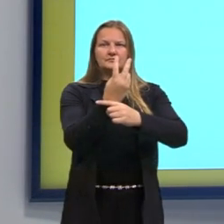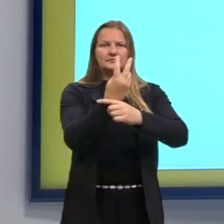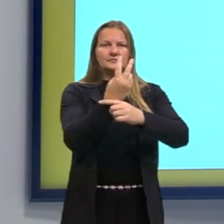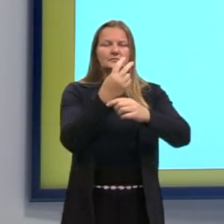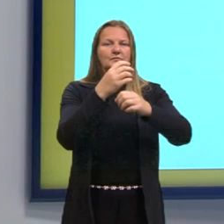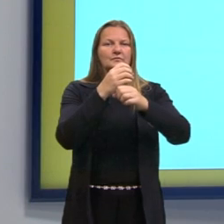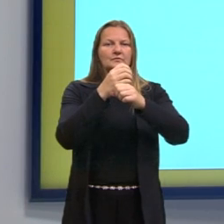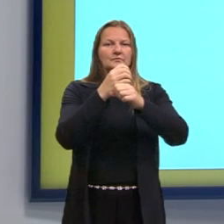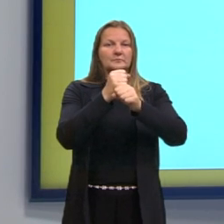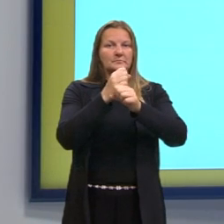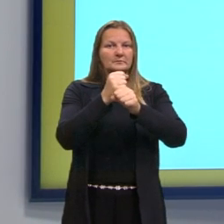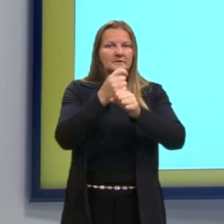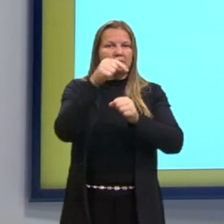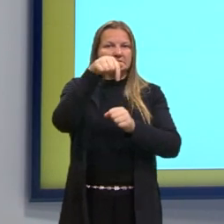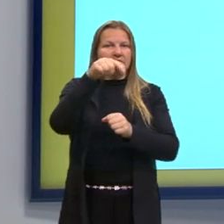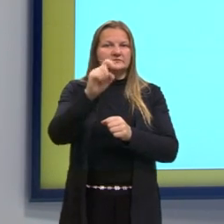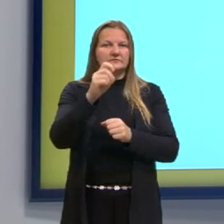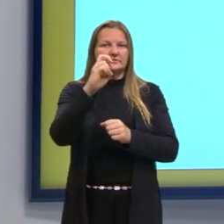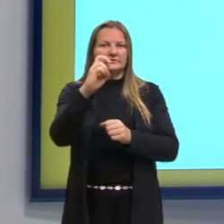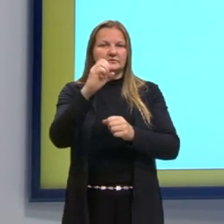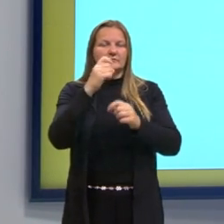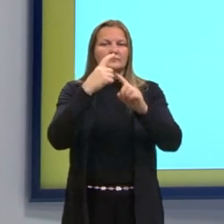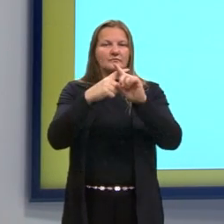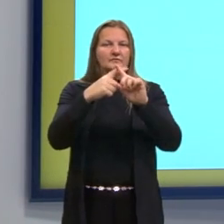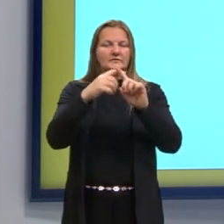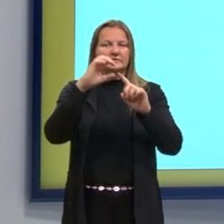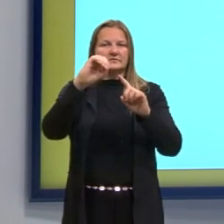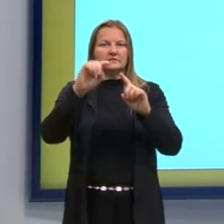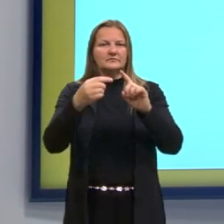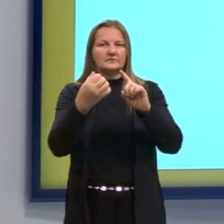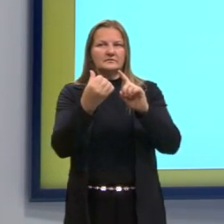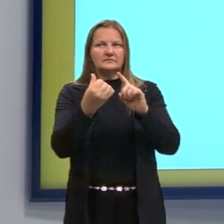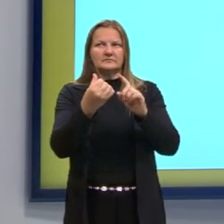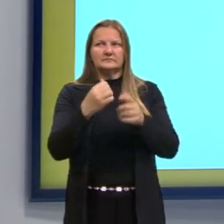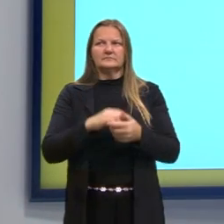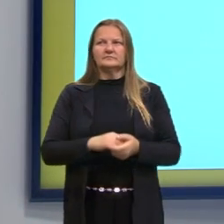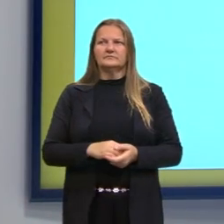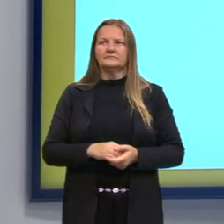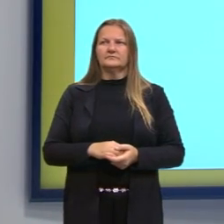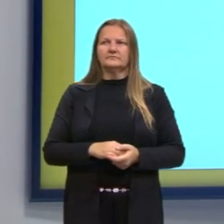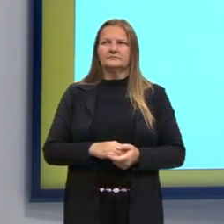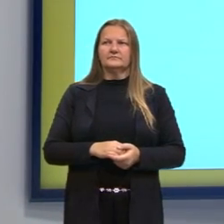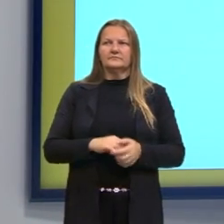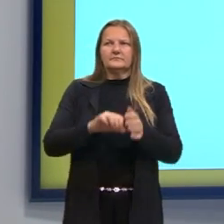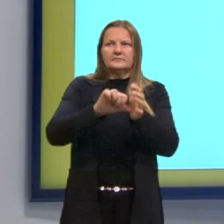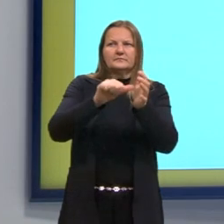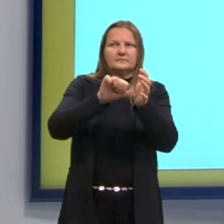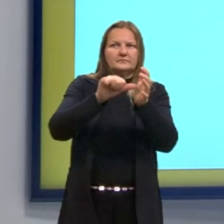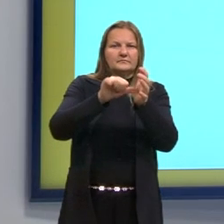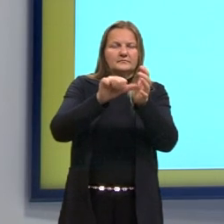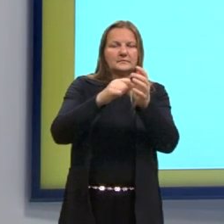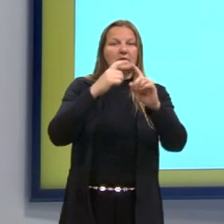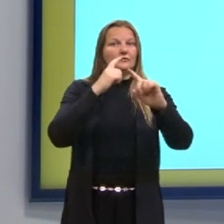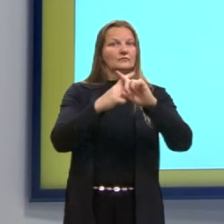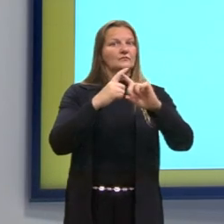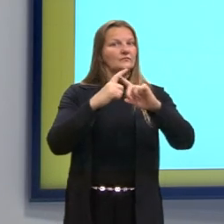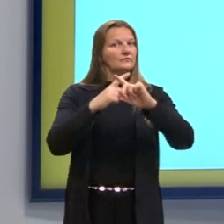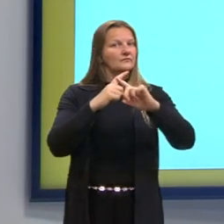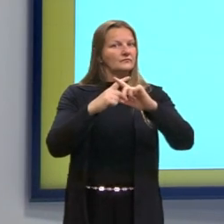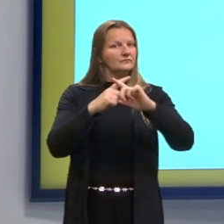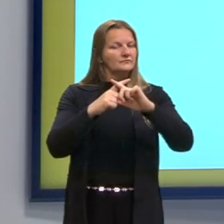7,5 vezes 0,6. Primeiro, a gente inicia pela multiplicação.